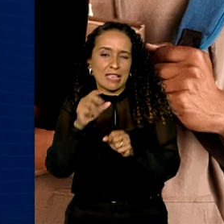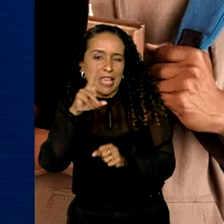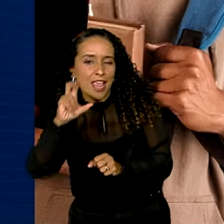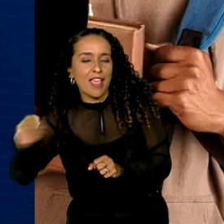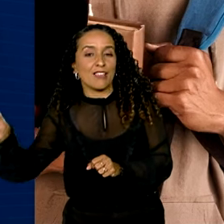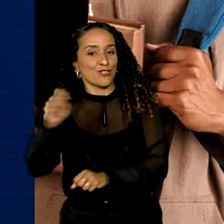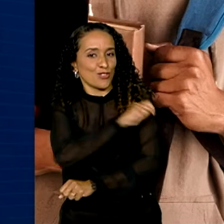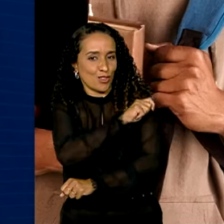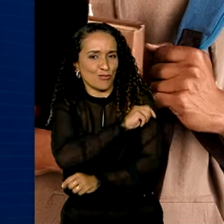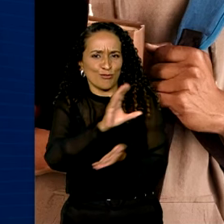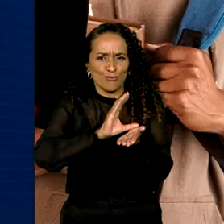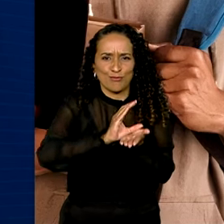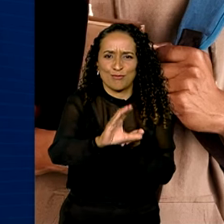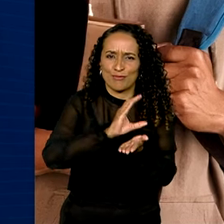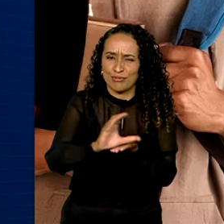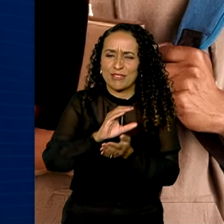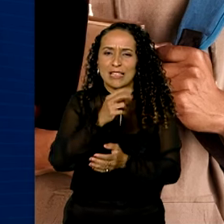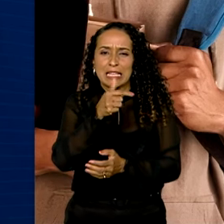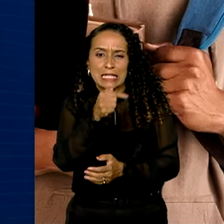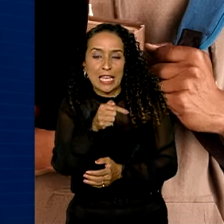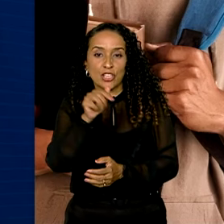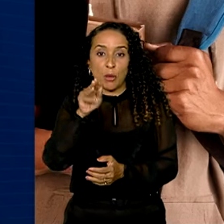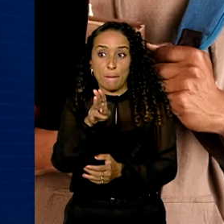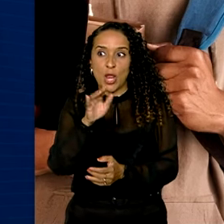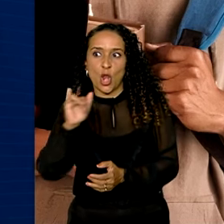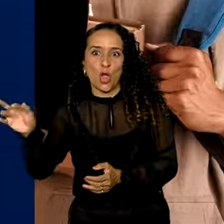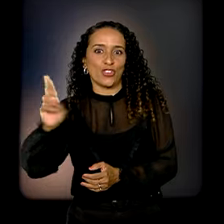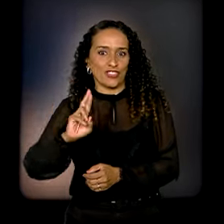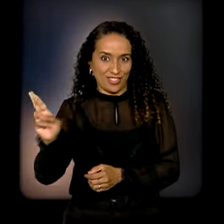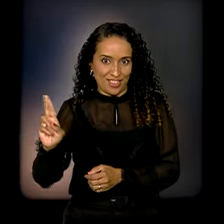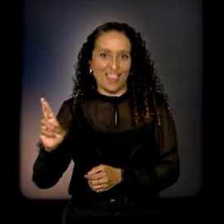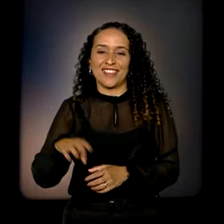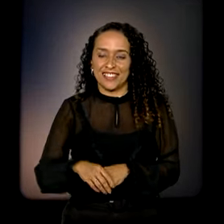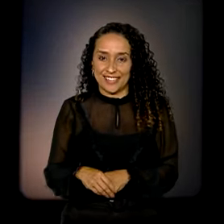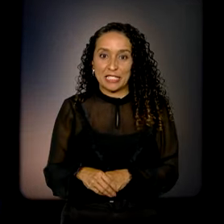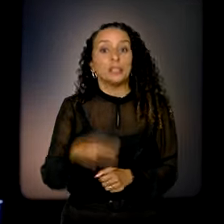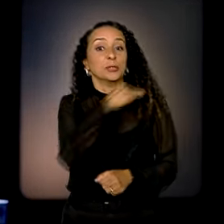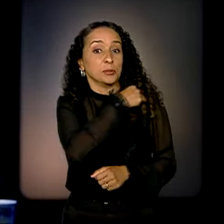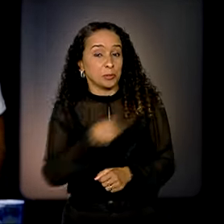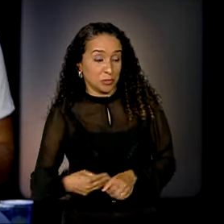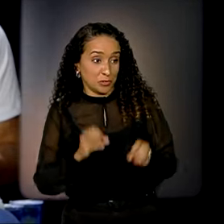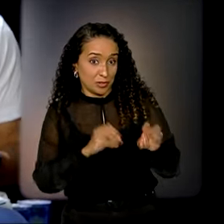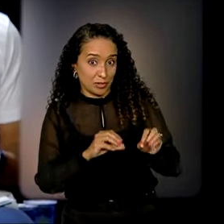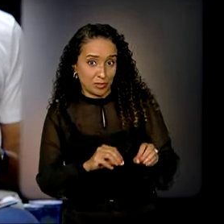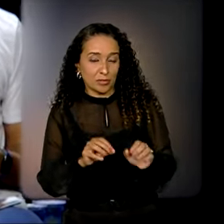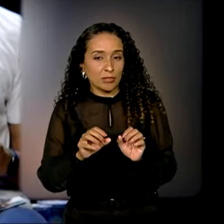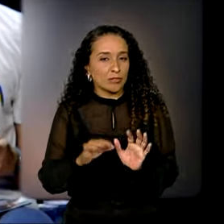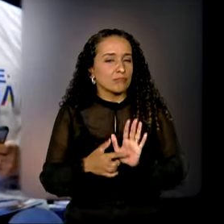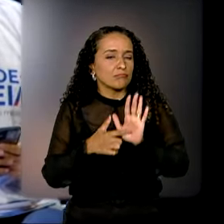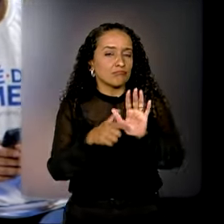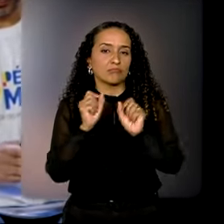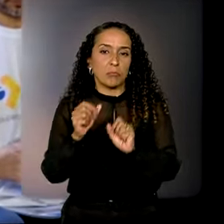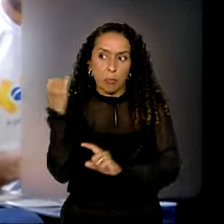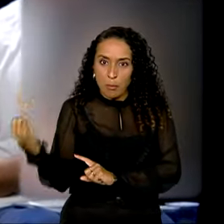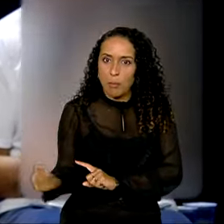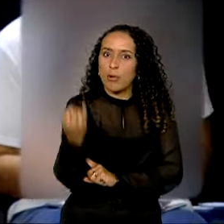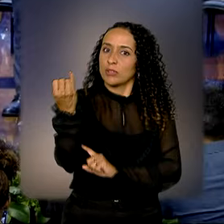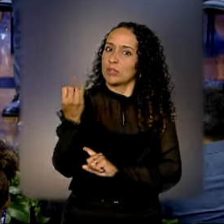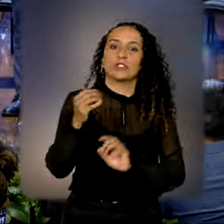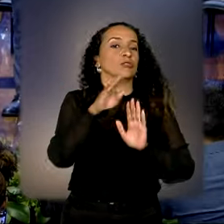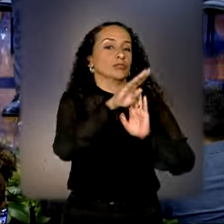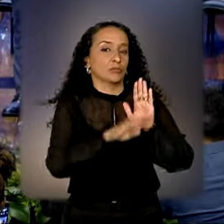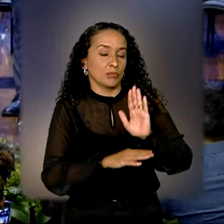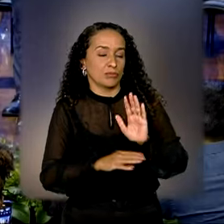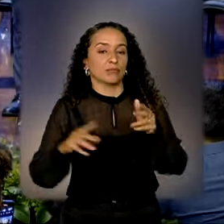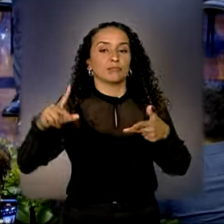com um investimento de 7 bilhões de reais. O ministro da Educação destacou a importância do Pé de Meia